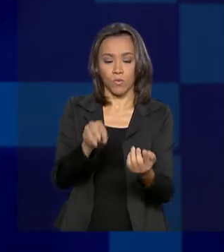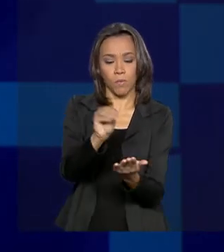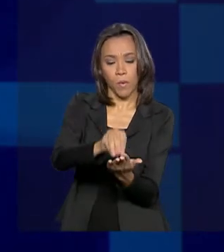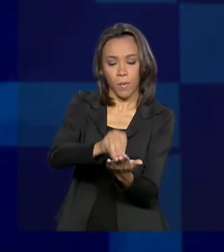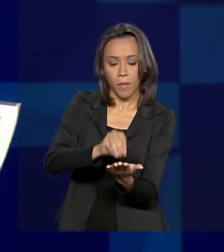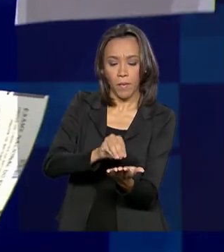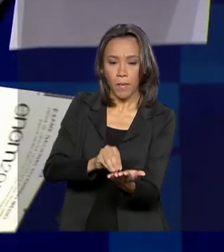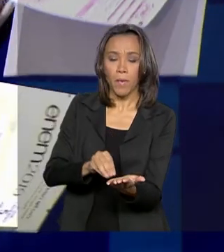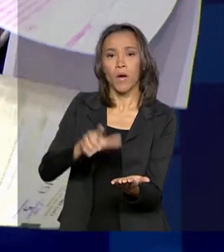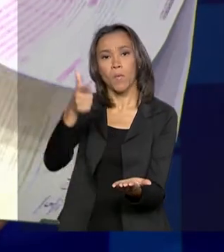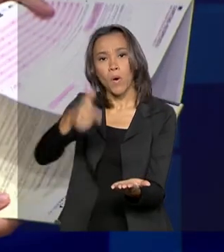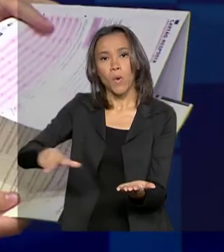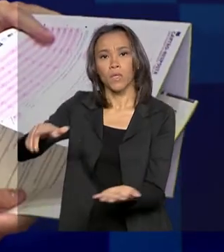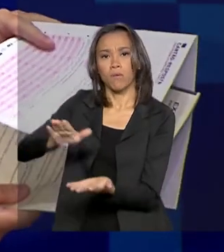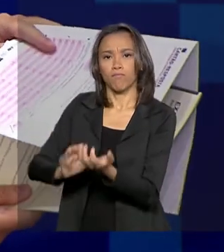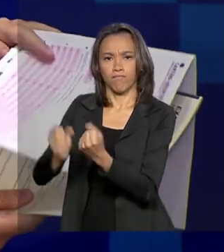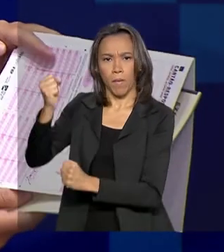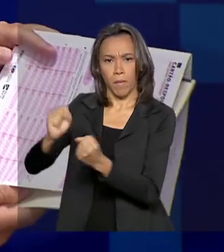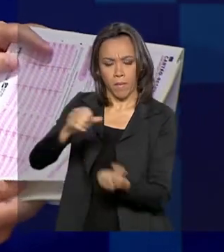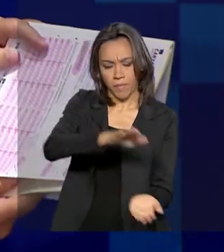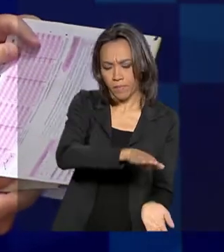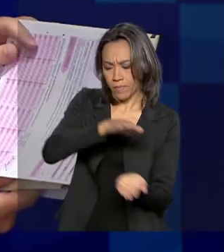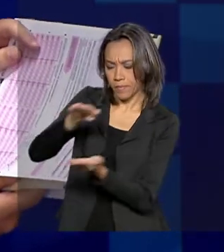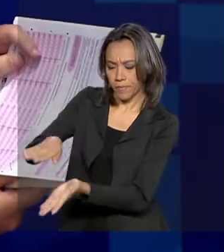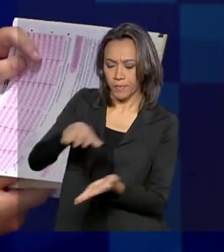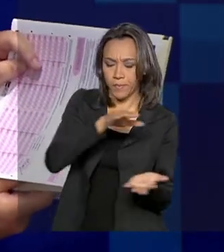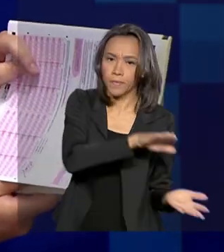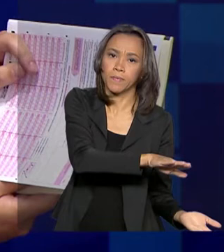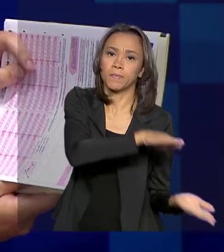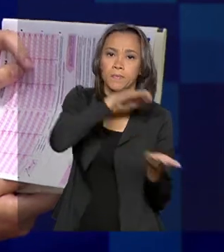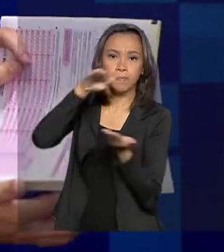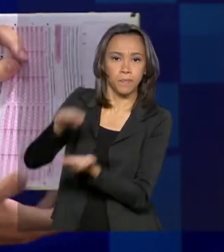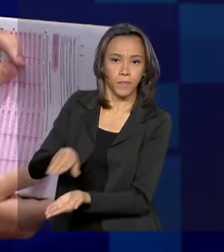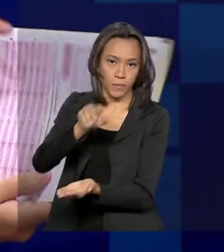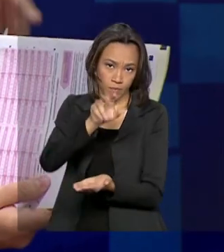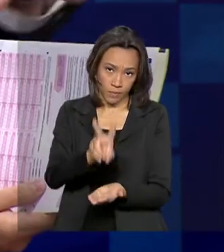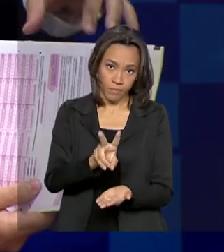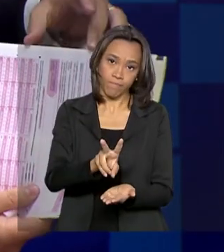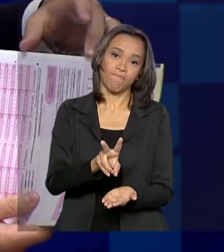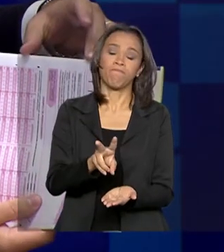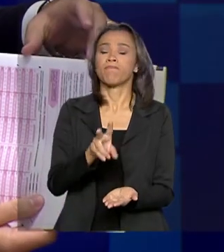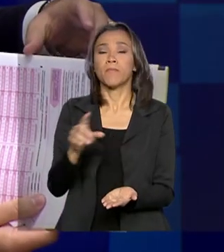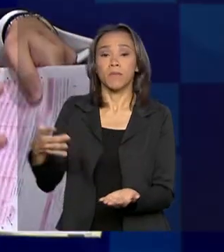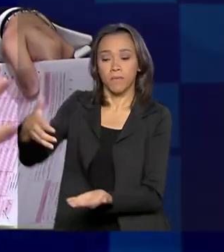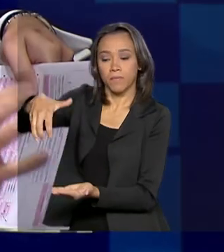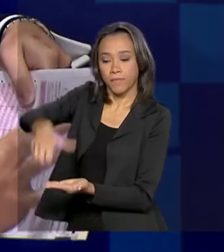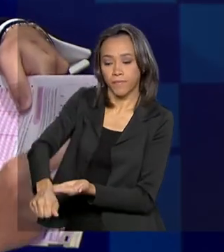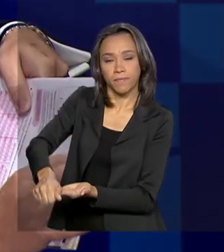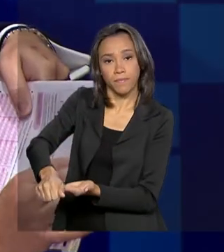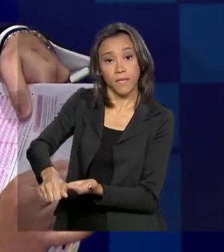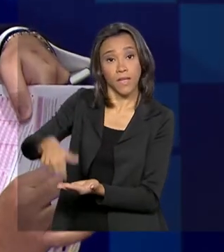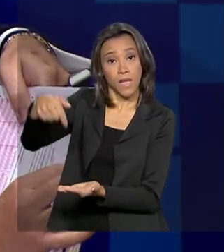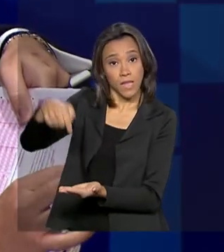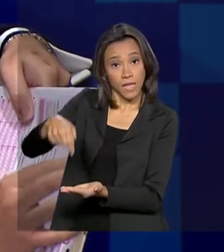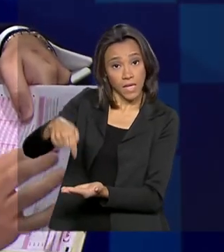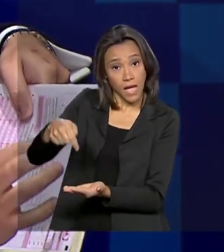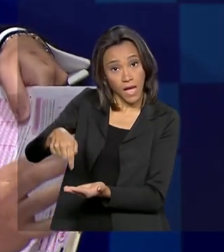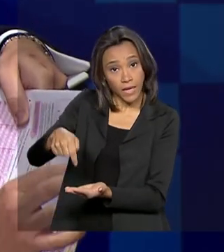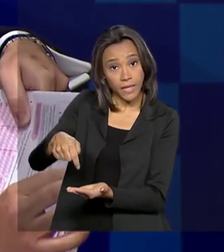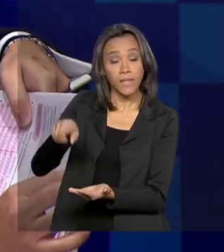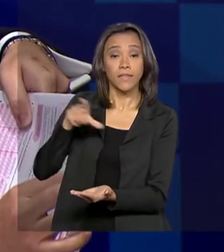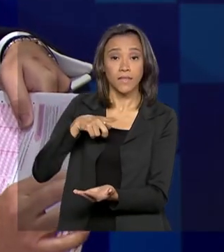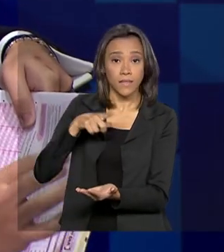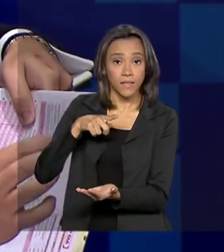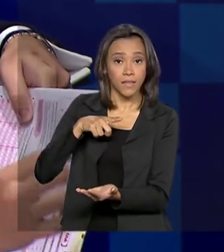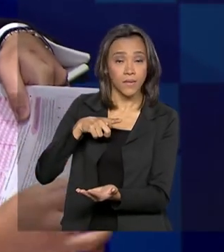máquina pega essa prova, faz a associação com o gabarito e grampeia. Nesse momento, há o casamento, a